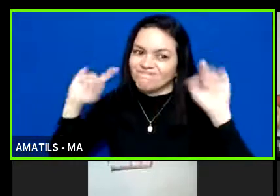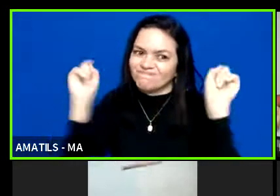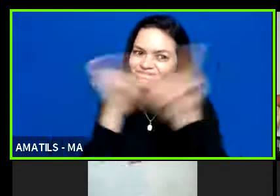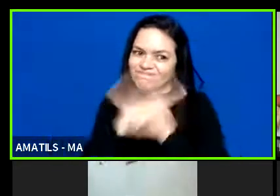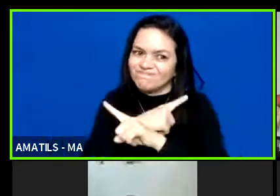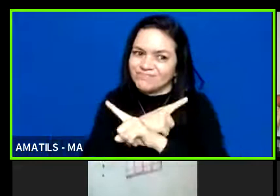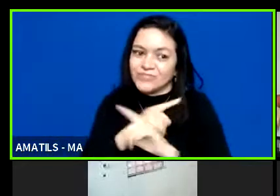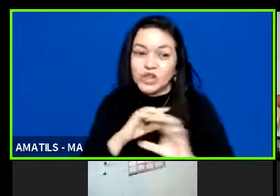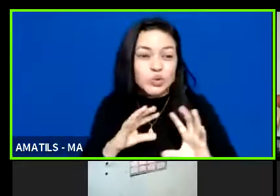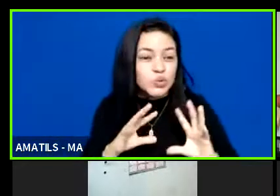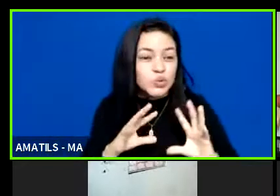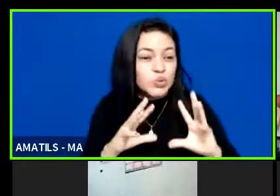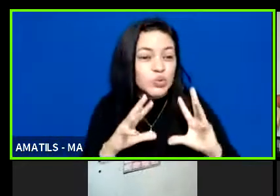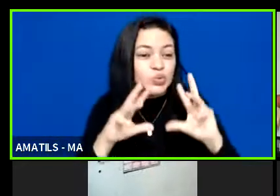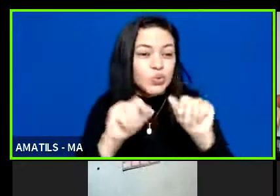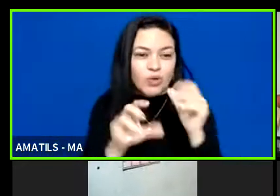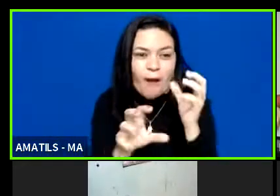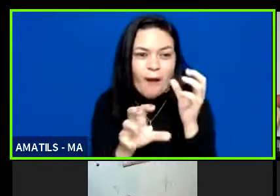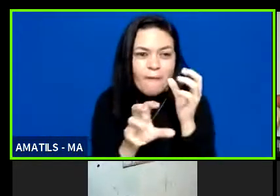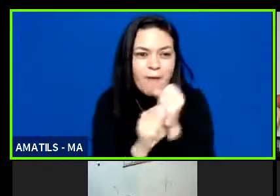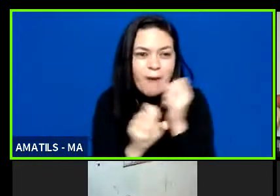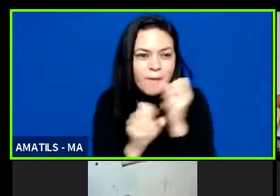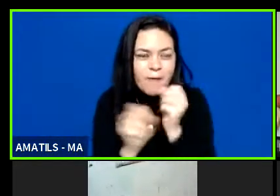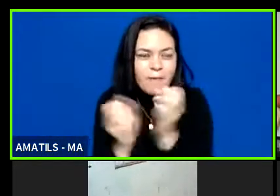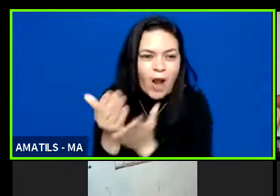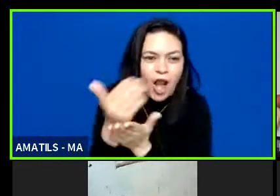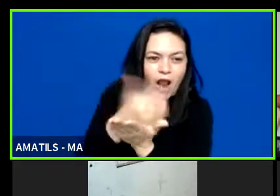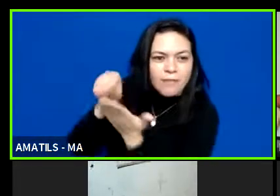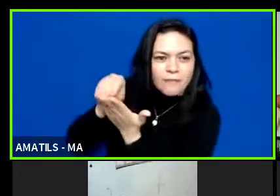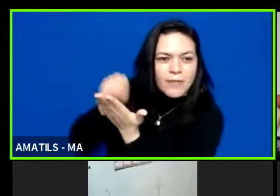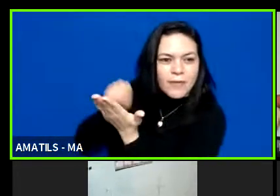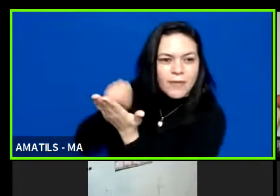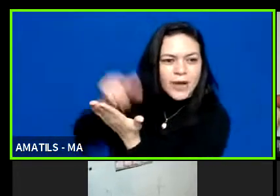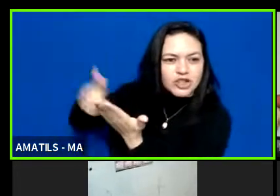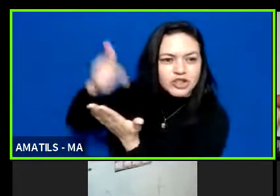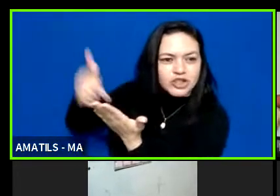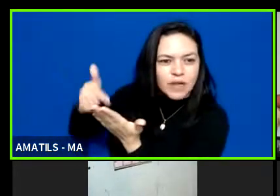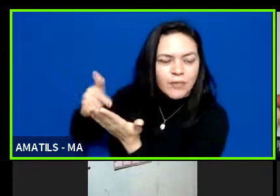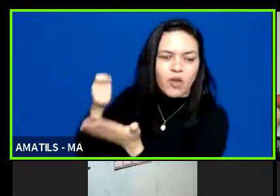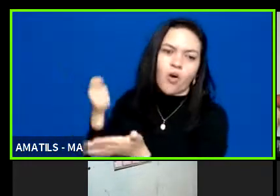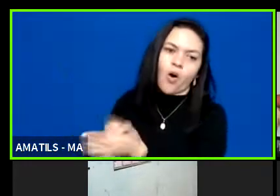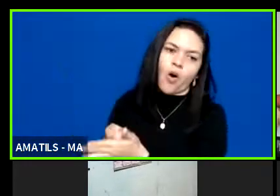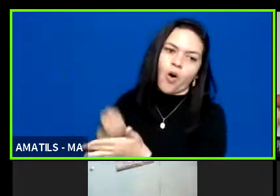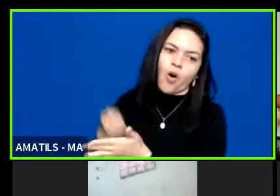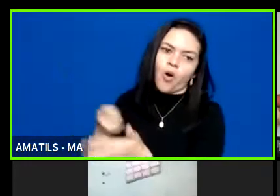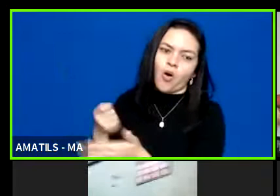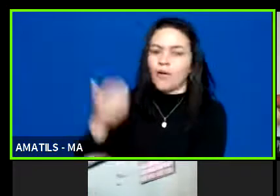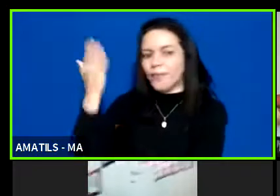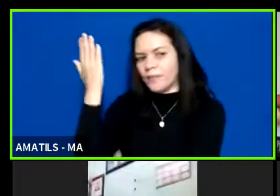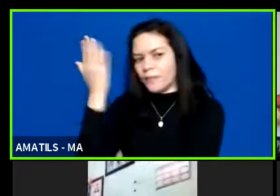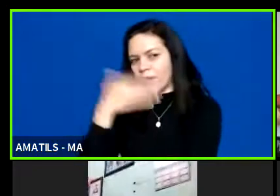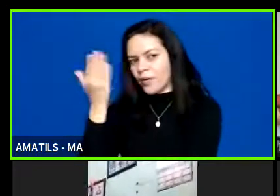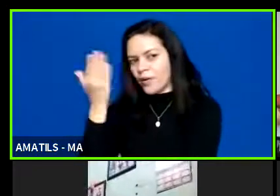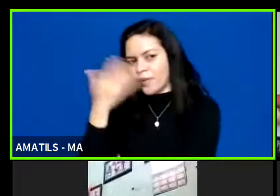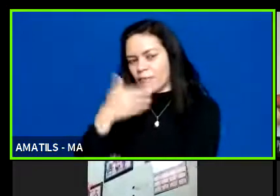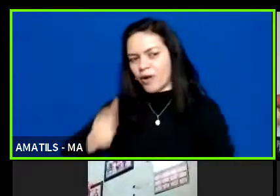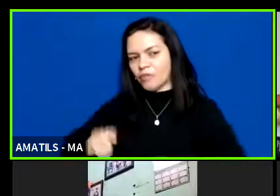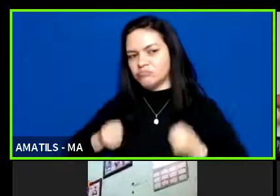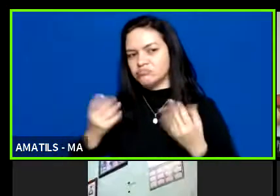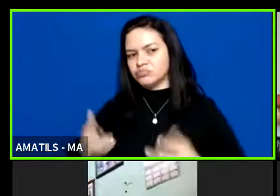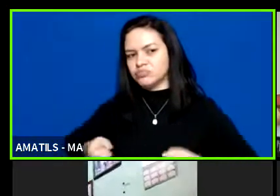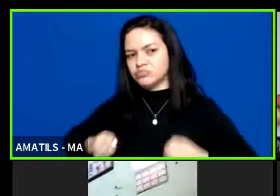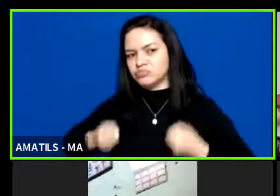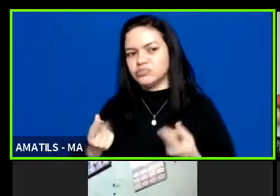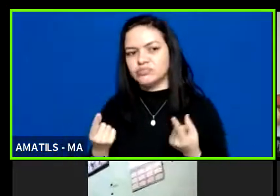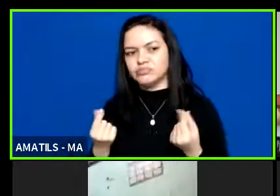aquilo que é elencado no plano de trabalho obrigatoriamente tem que ser comprovado depois na prestação de contas